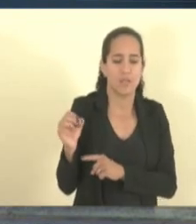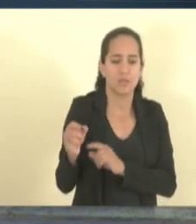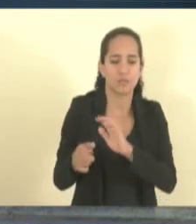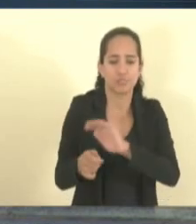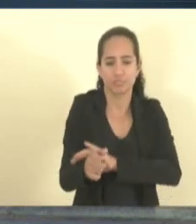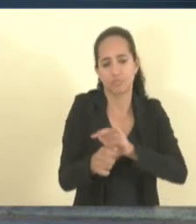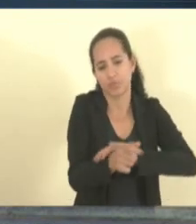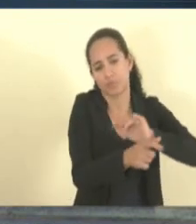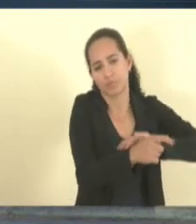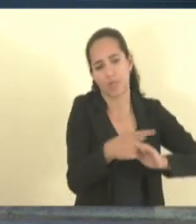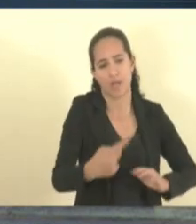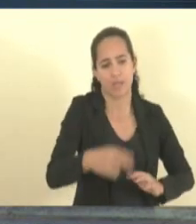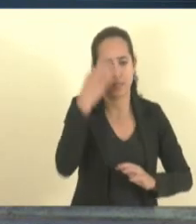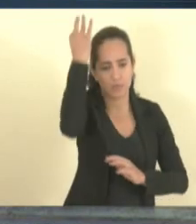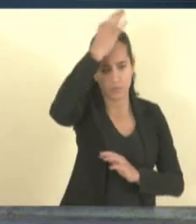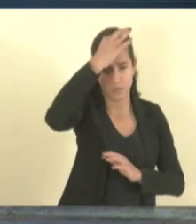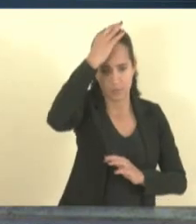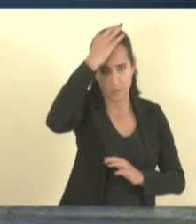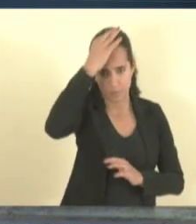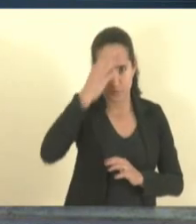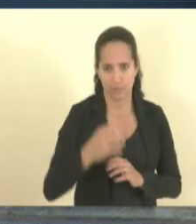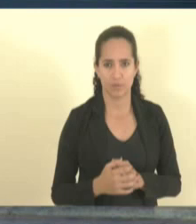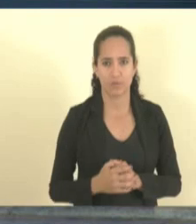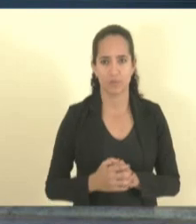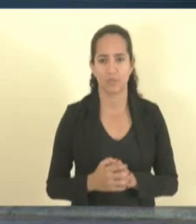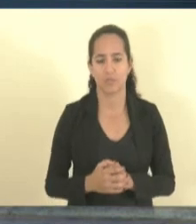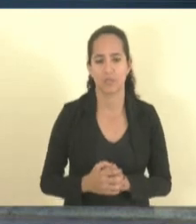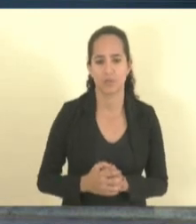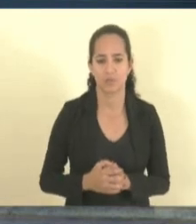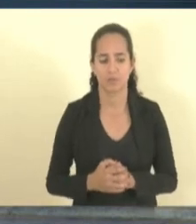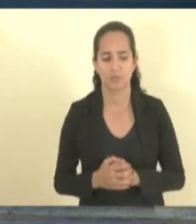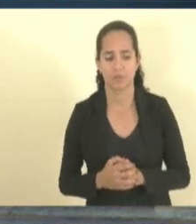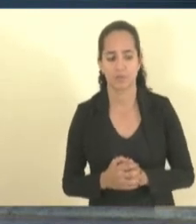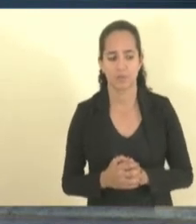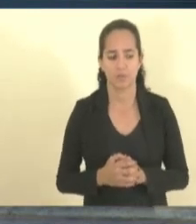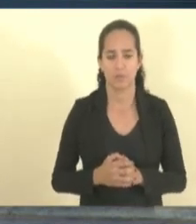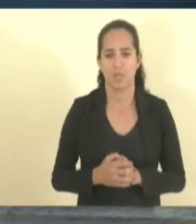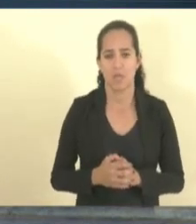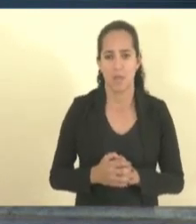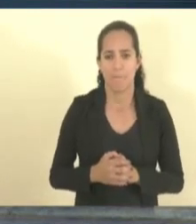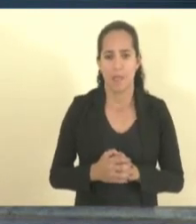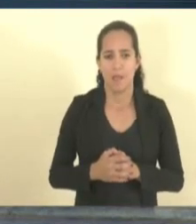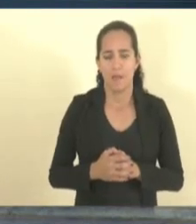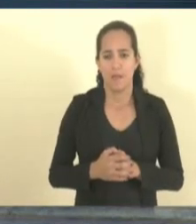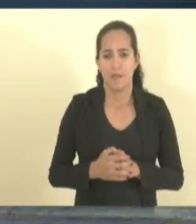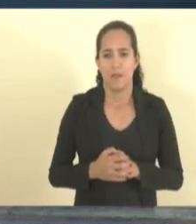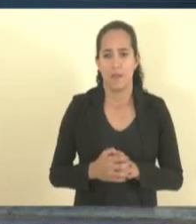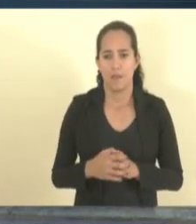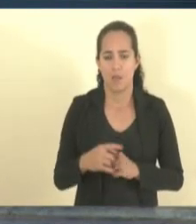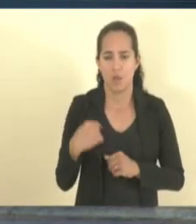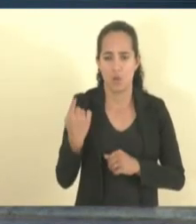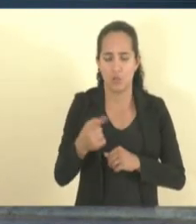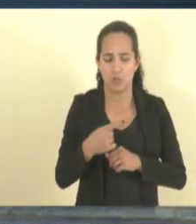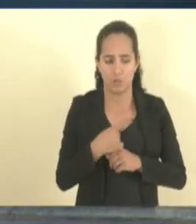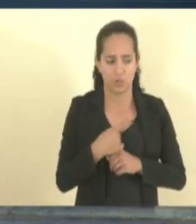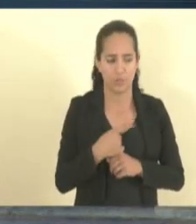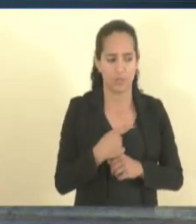aqui no Estado. Nós criamos, tendo em vista, levando em consideração que nós